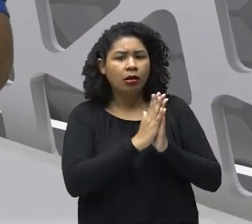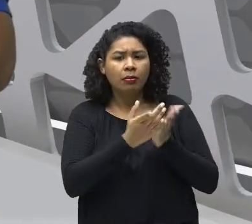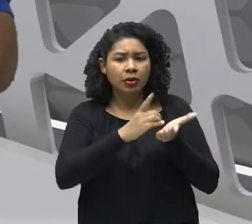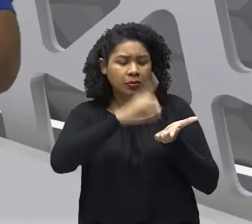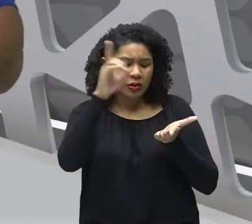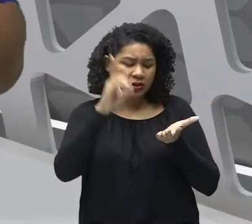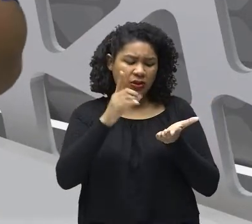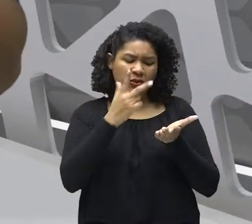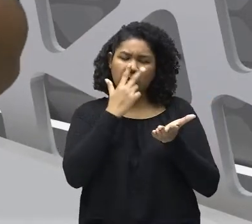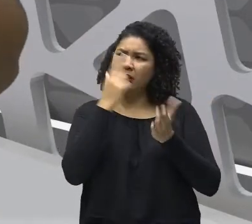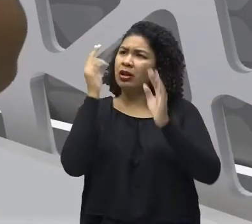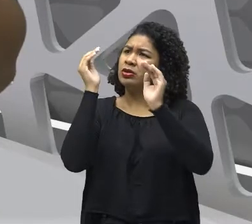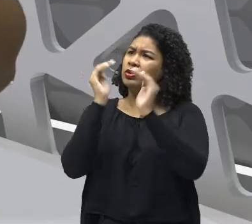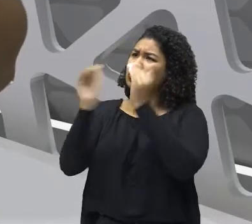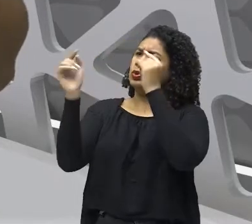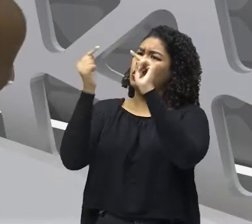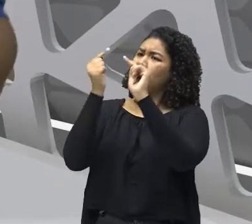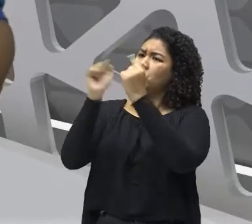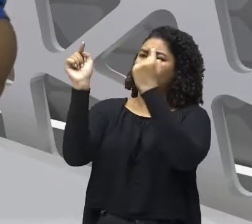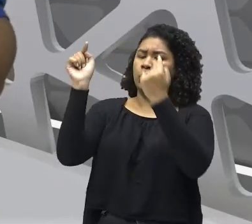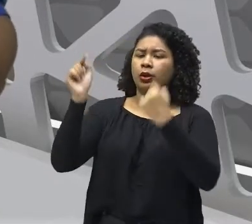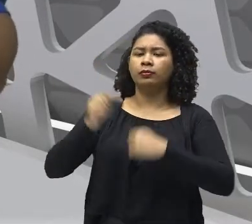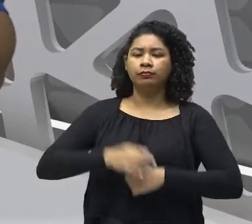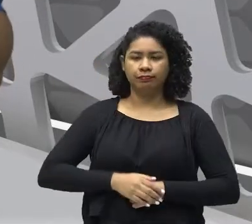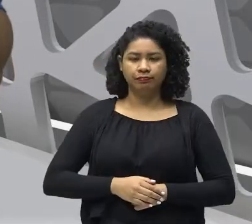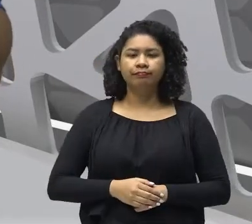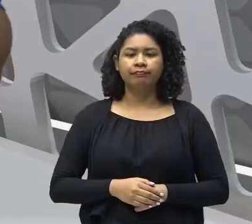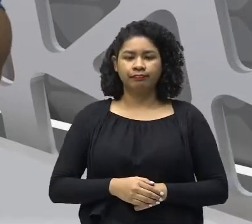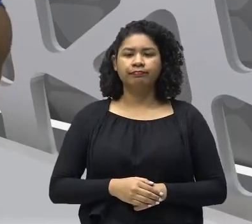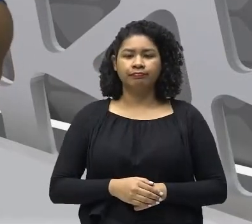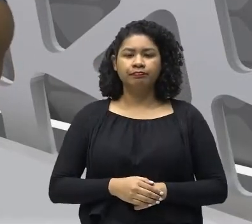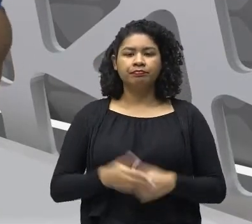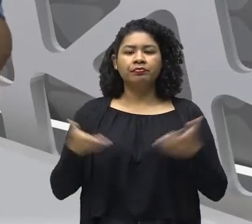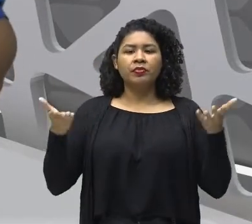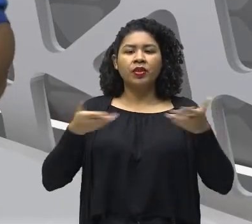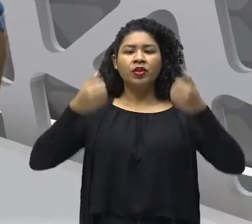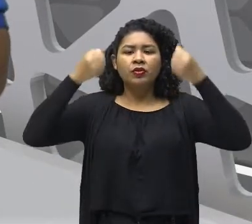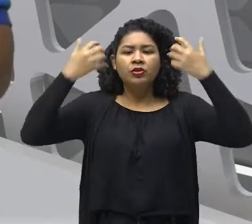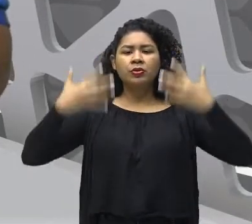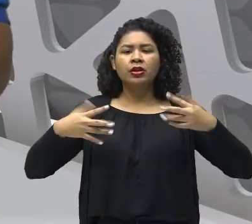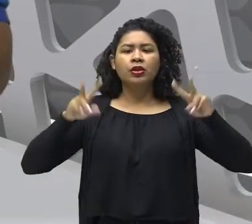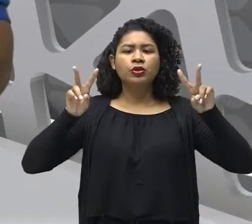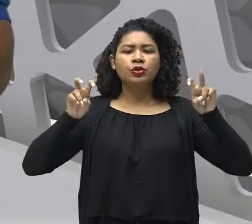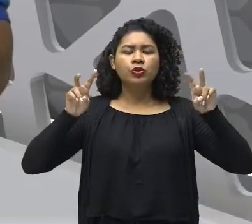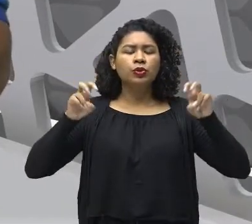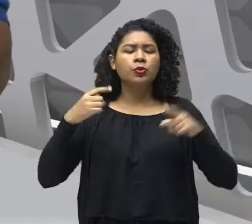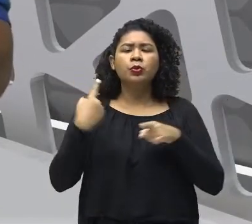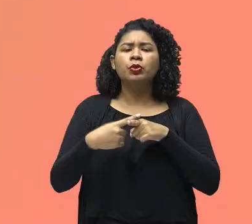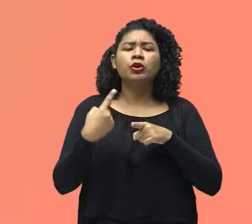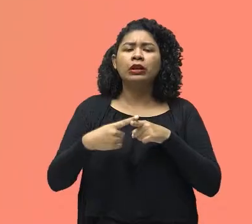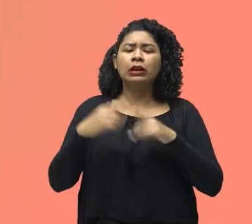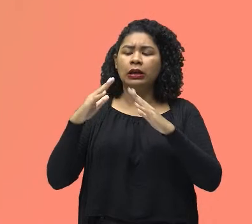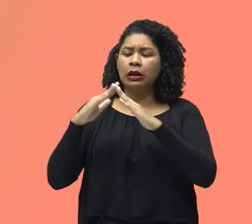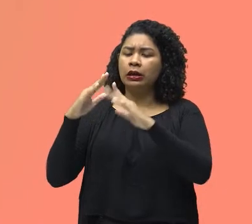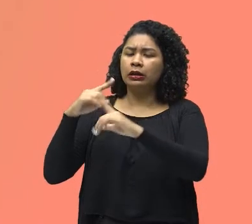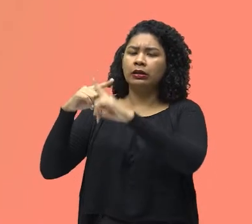uma das coisas que a gente viu, que é os motivos por que a Igreja perdeu o poder. Vamos lá?